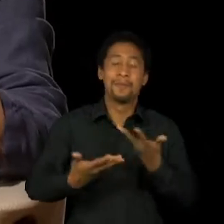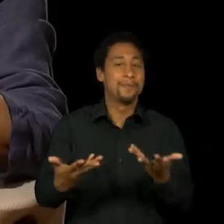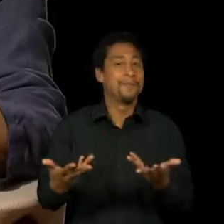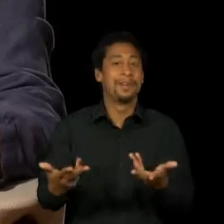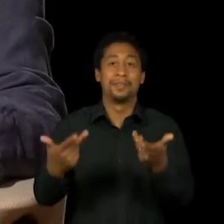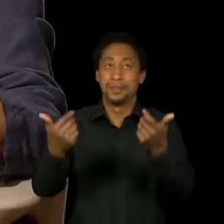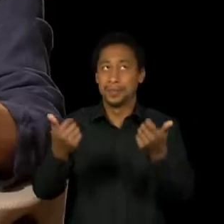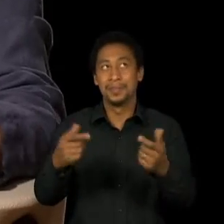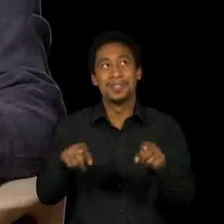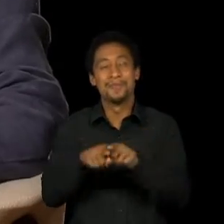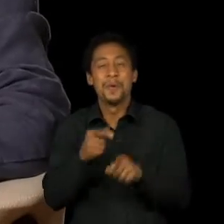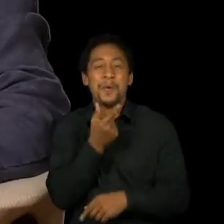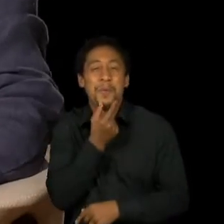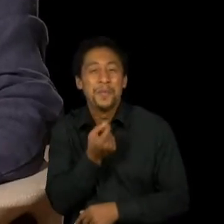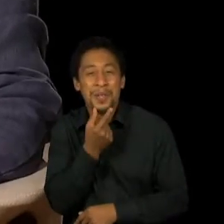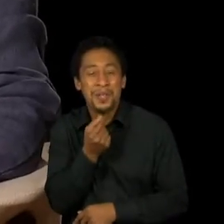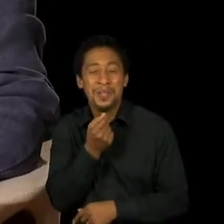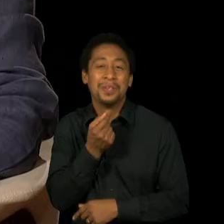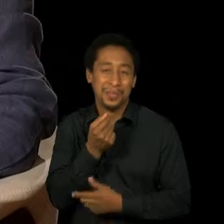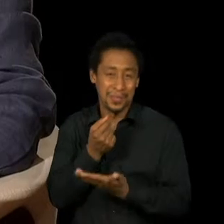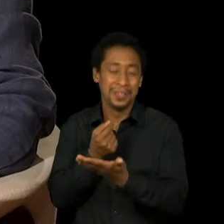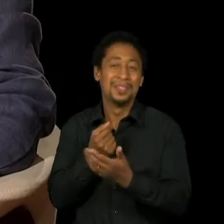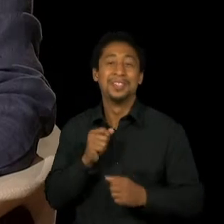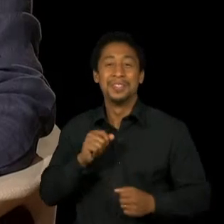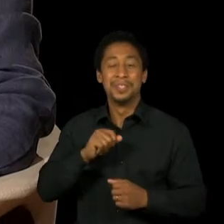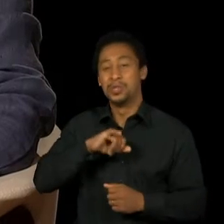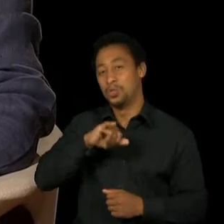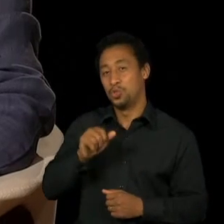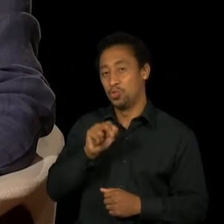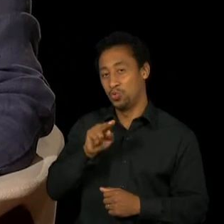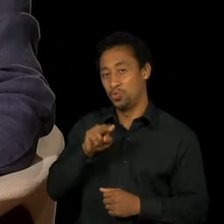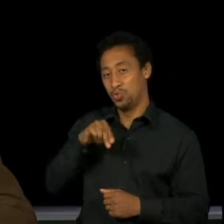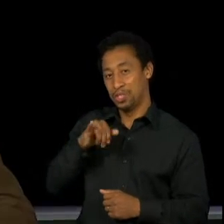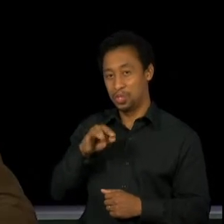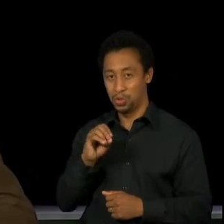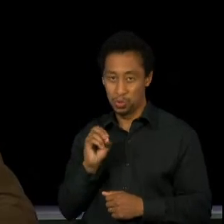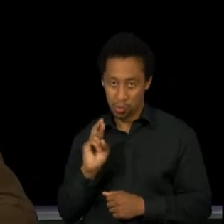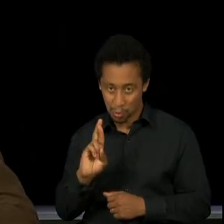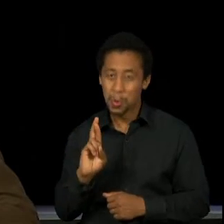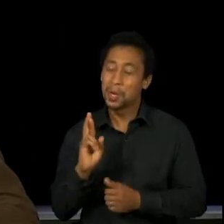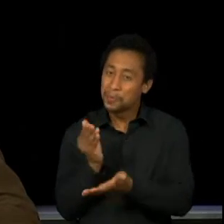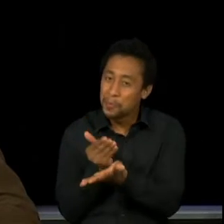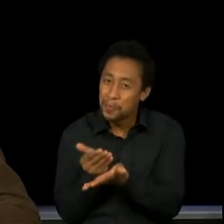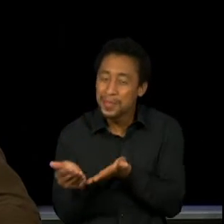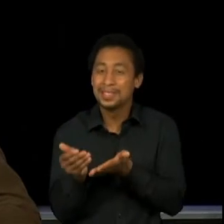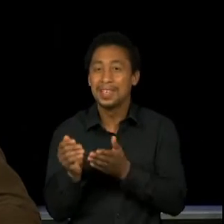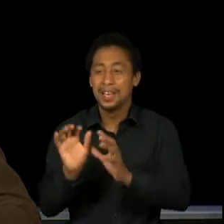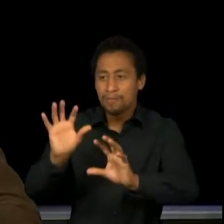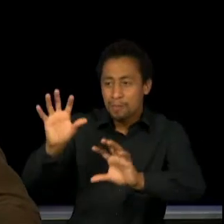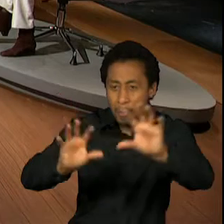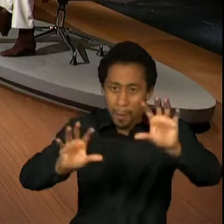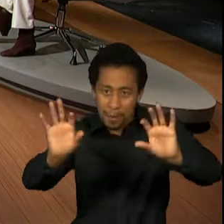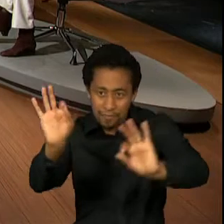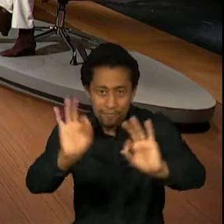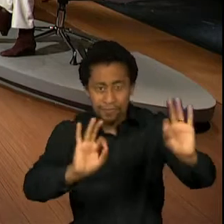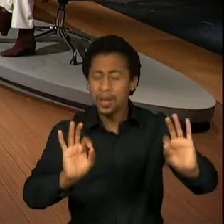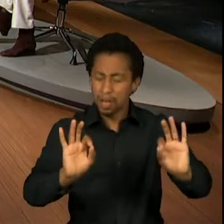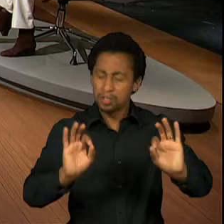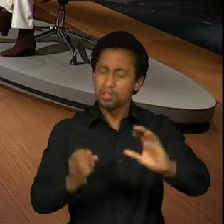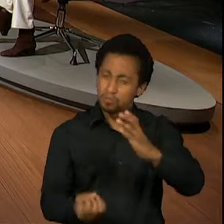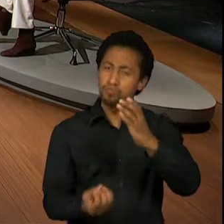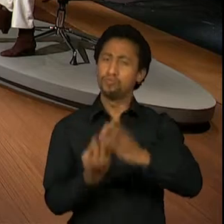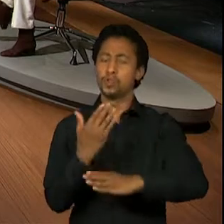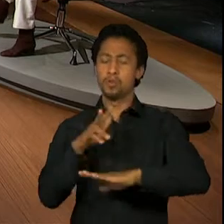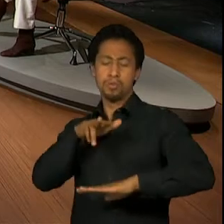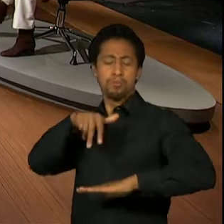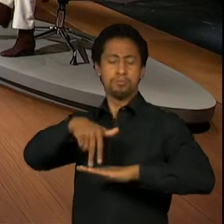Júnior, que era um grande também, estava começando, cenógrafo, e fizemos o espetáculo. Foi uma coisa